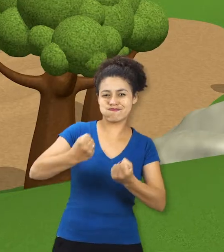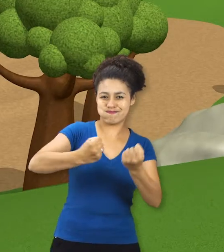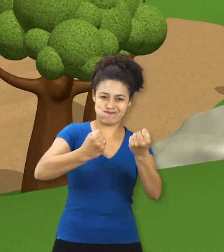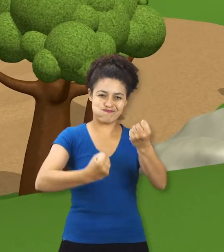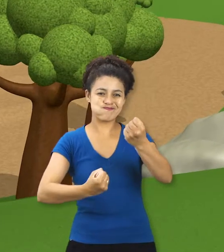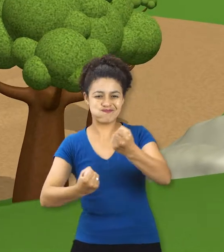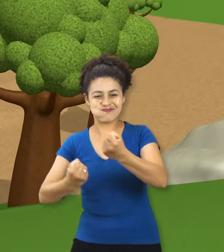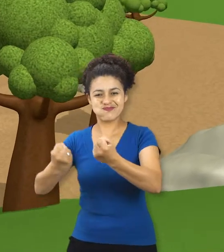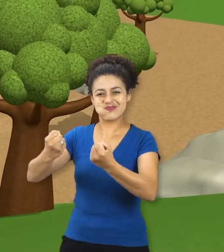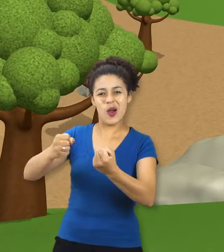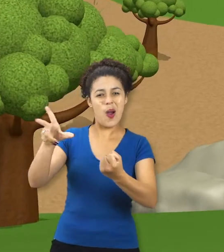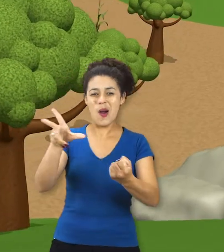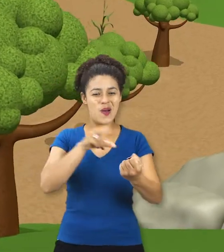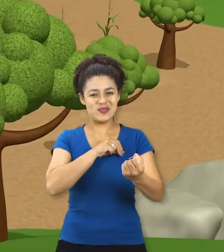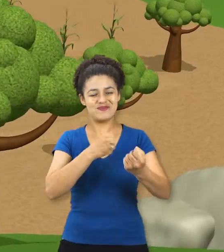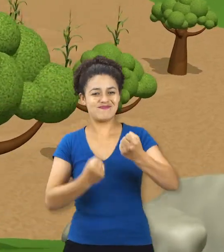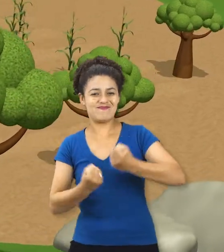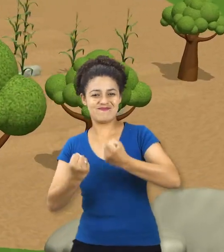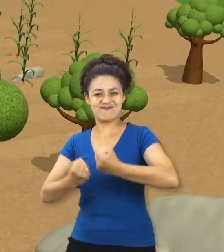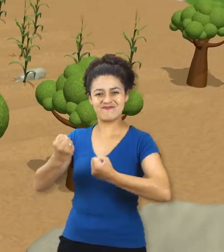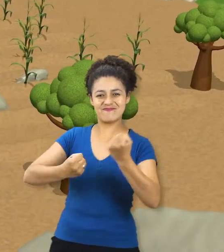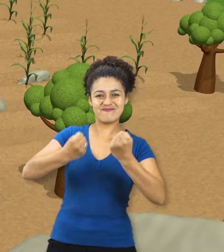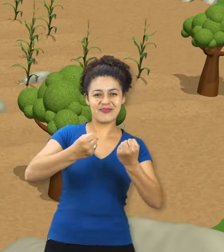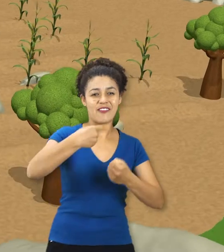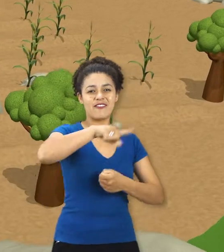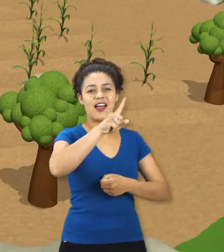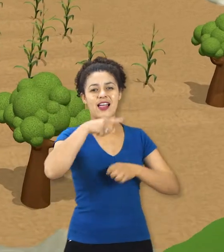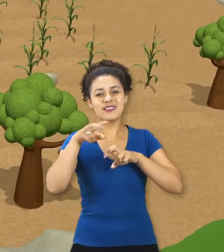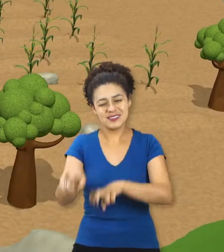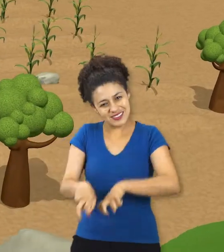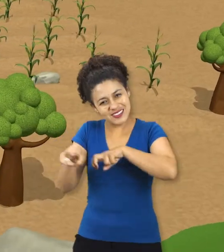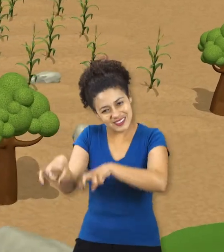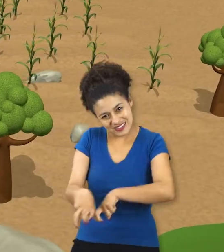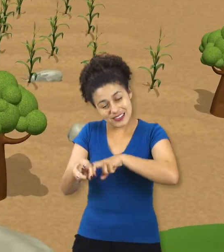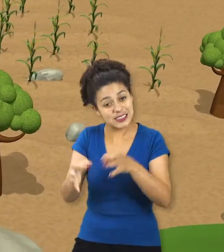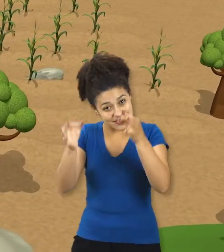Eba! Vamos para a lavoura! Tudo certo!